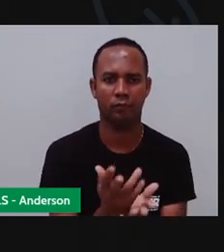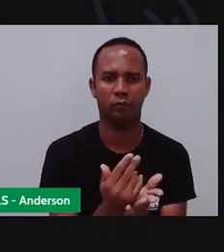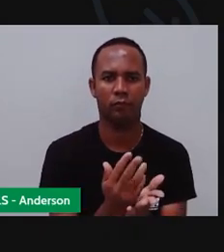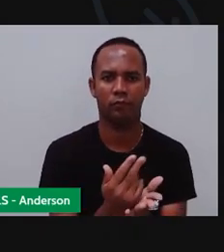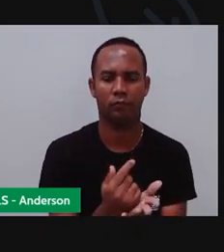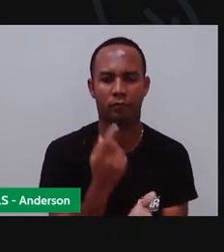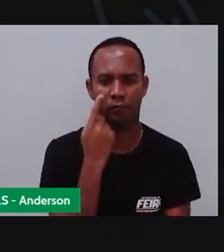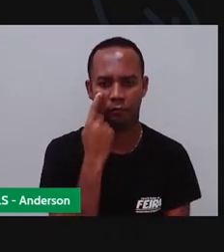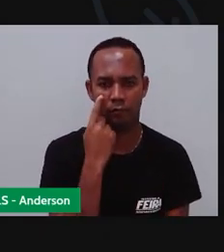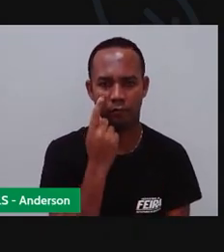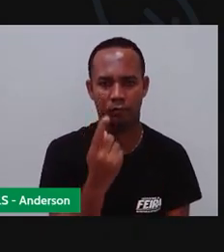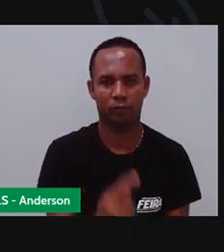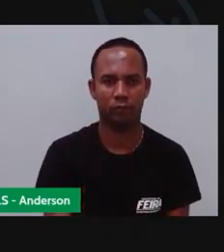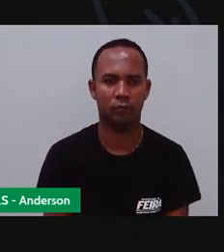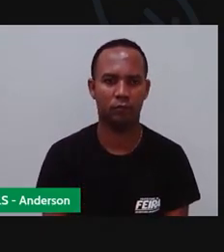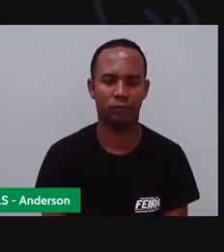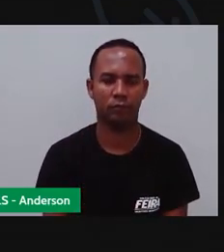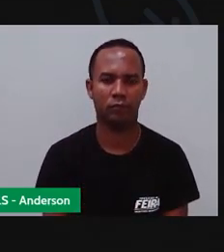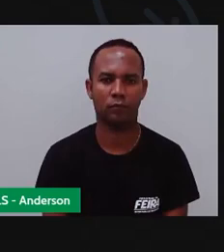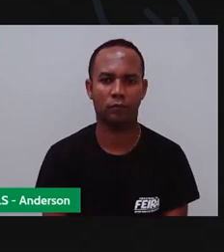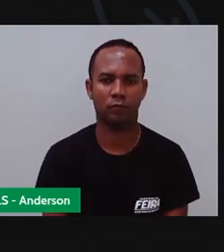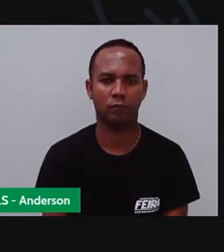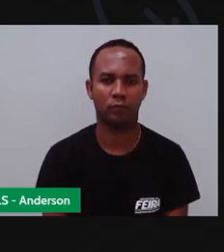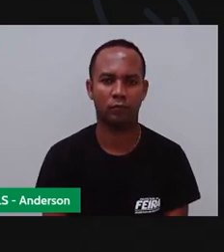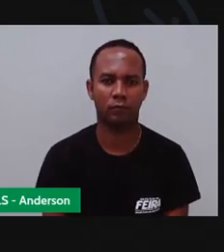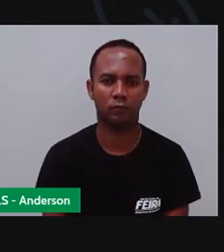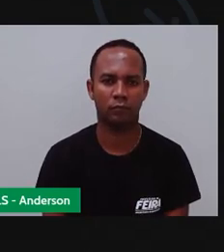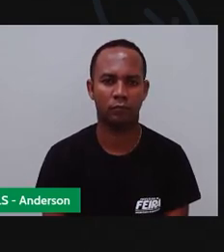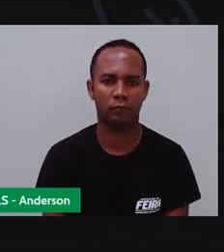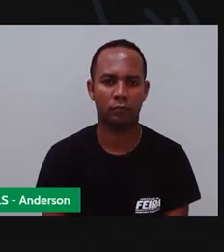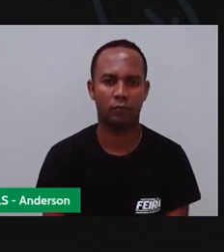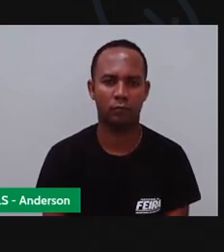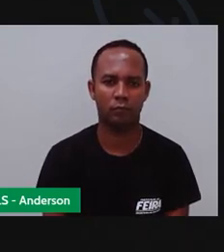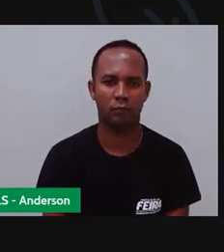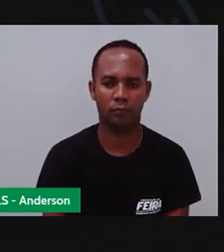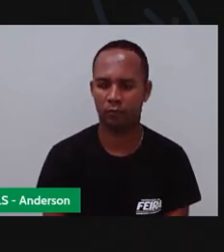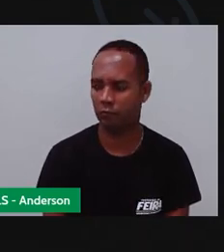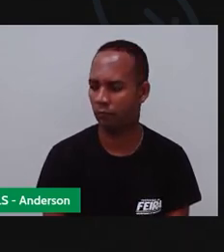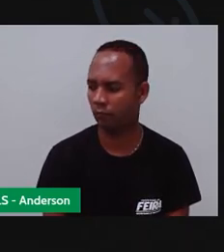E aí para desenhar um prédio Né? Posso pegar aqui Pilotos